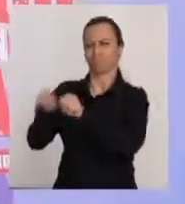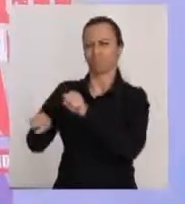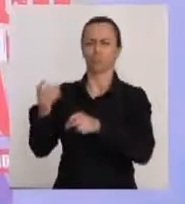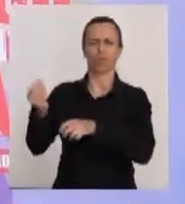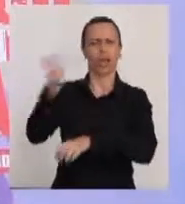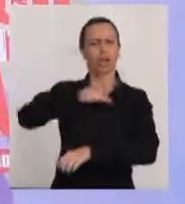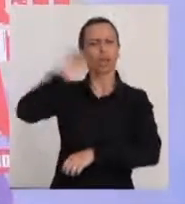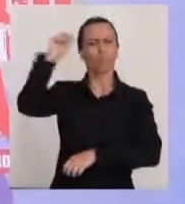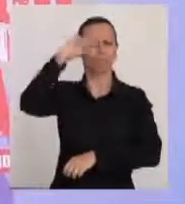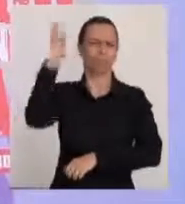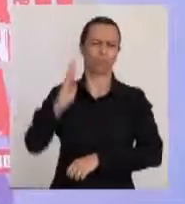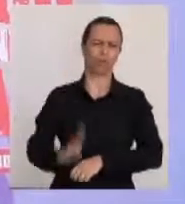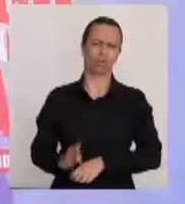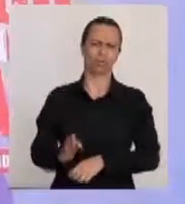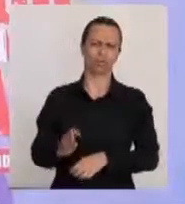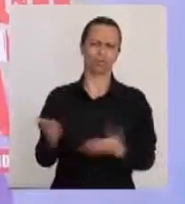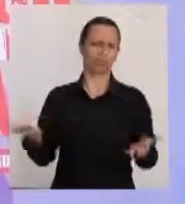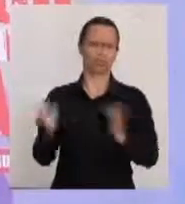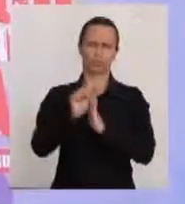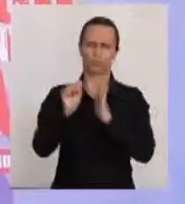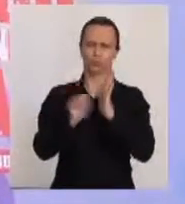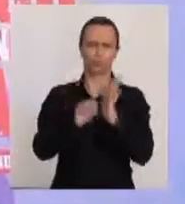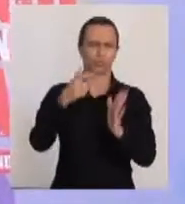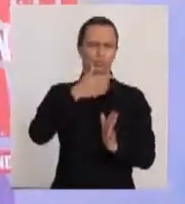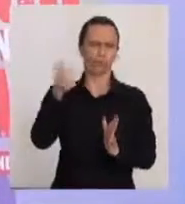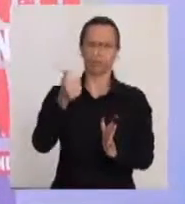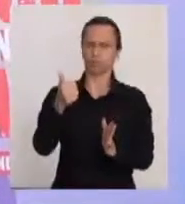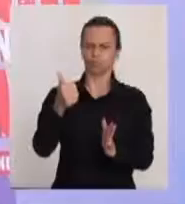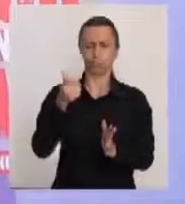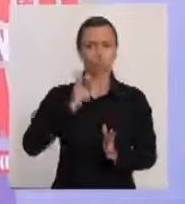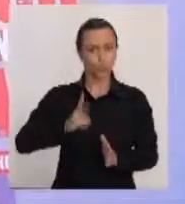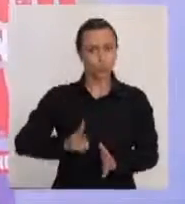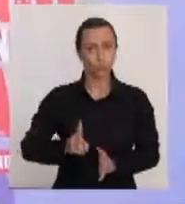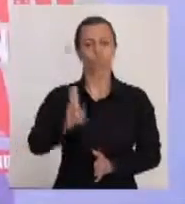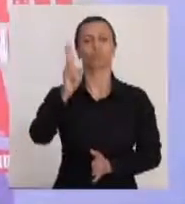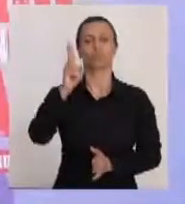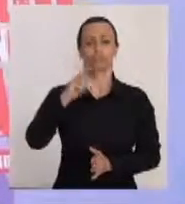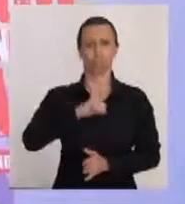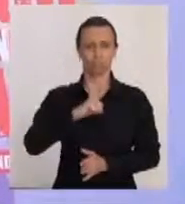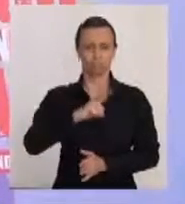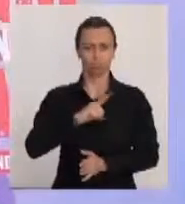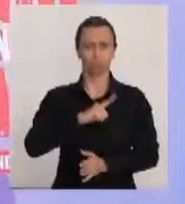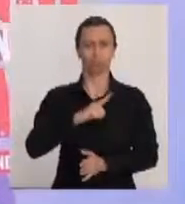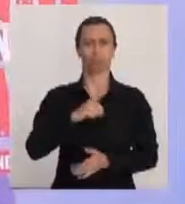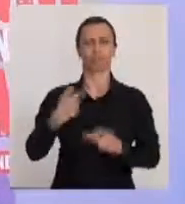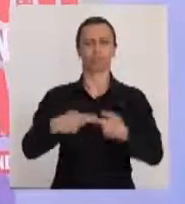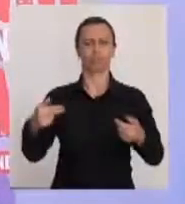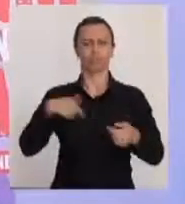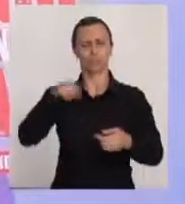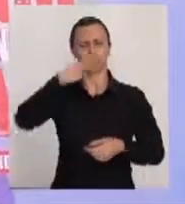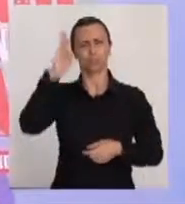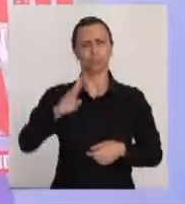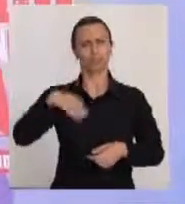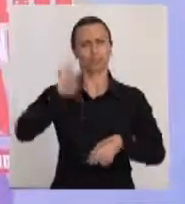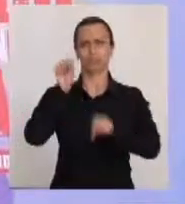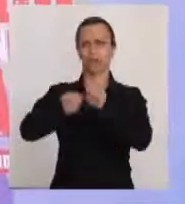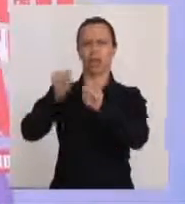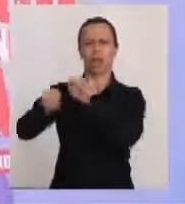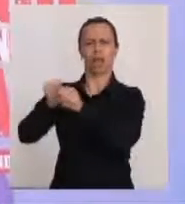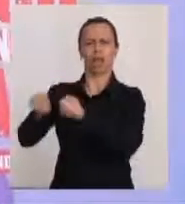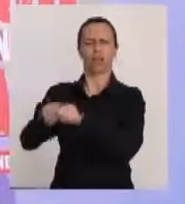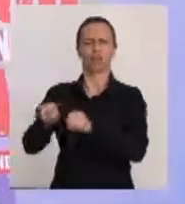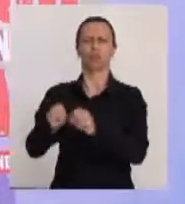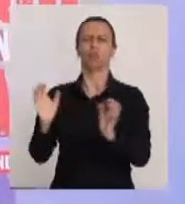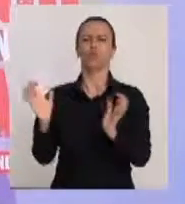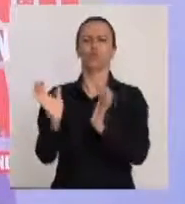assassinatos de homossexuais e é impossível que em pleno século XXI a gente ainda continue tendo essa pecha de ser o